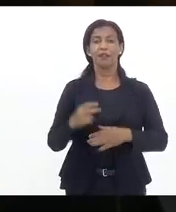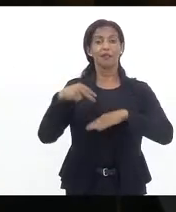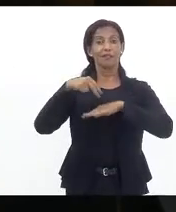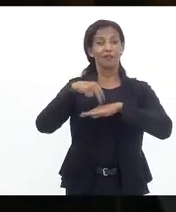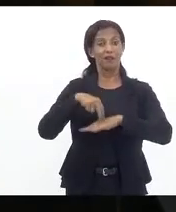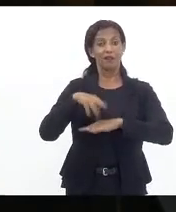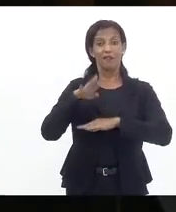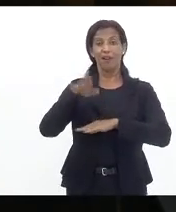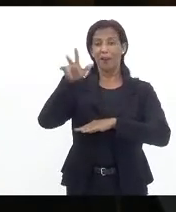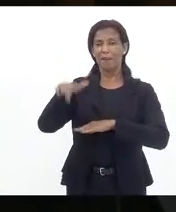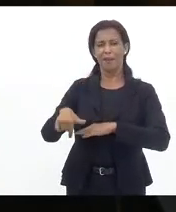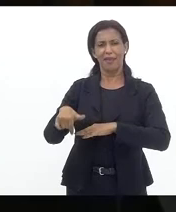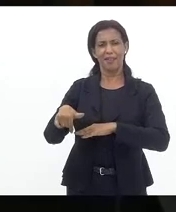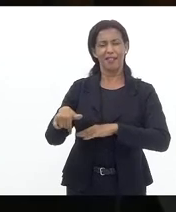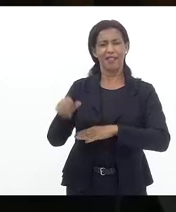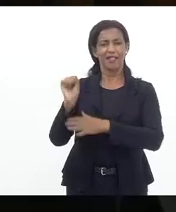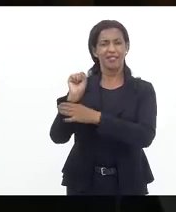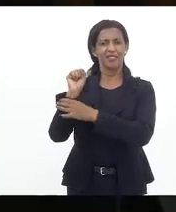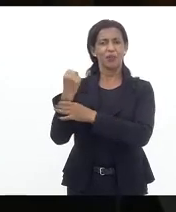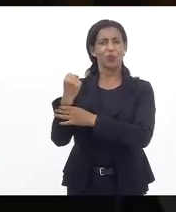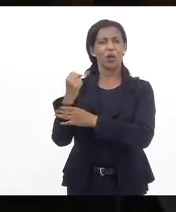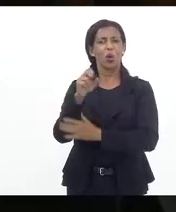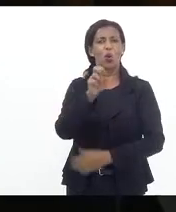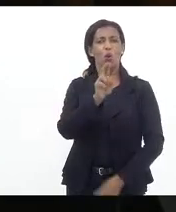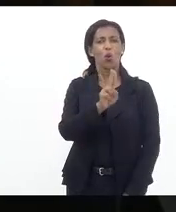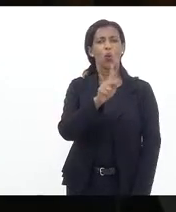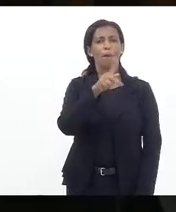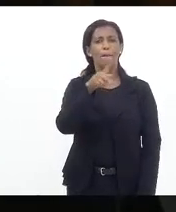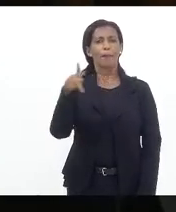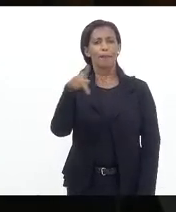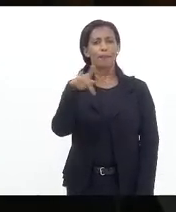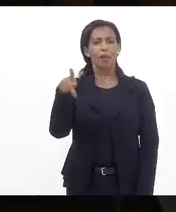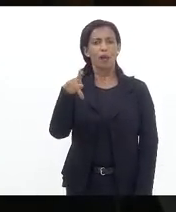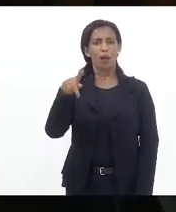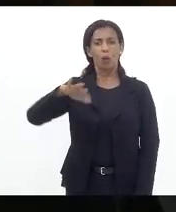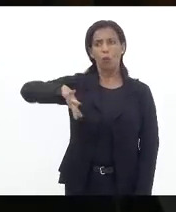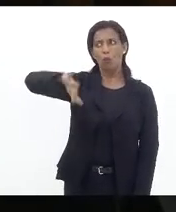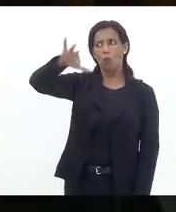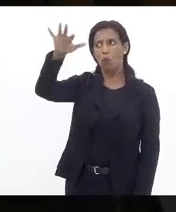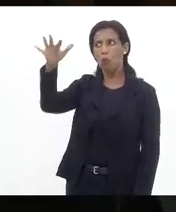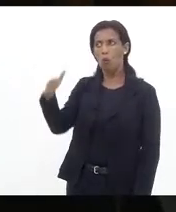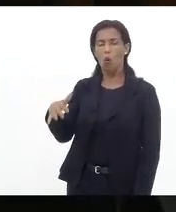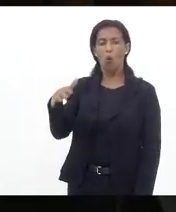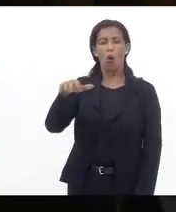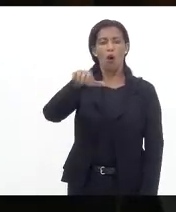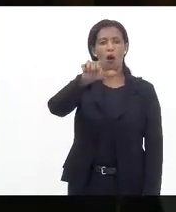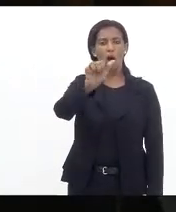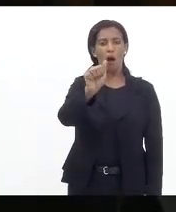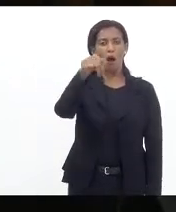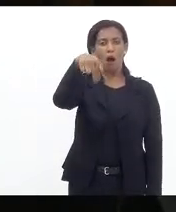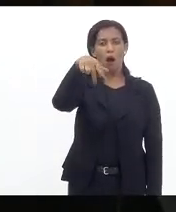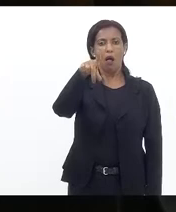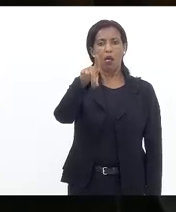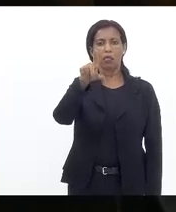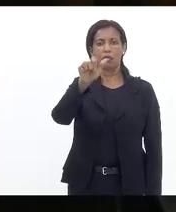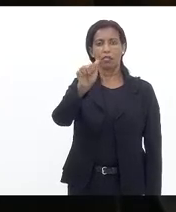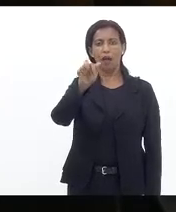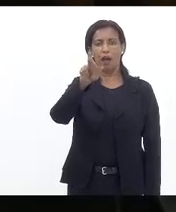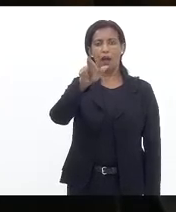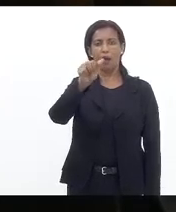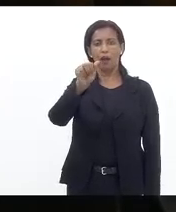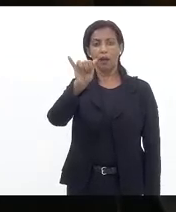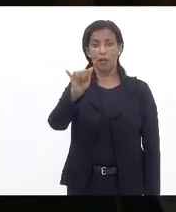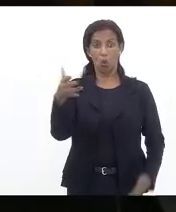elogio a guarnição da UPP do Morro do Andaraí Sargento Passos que recuperou